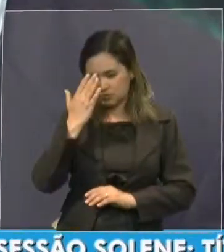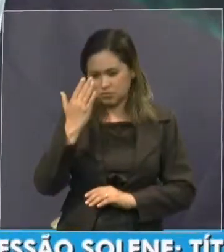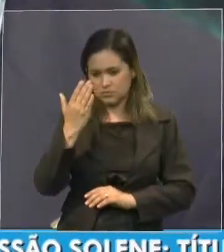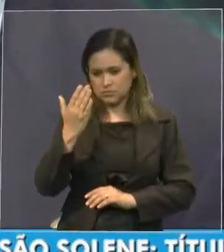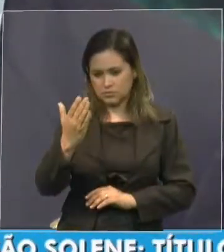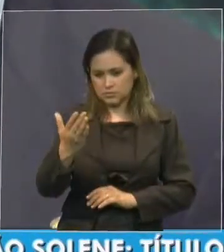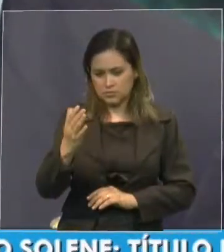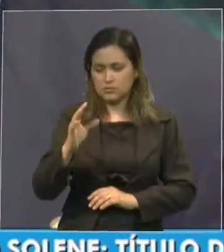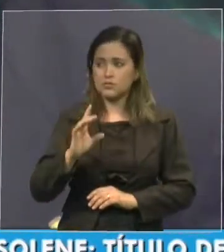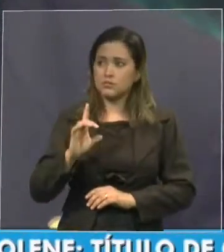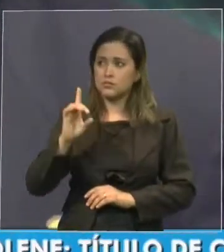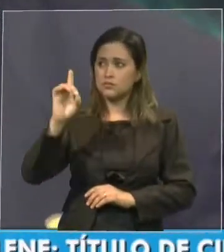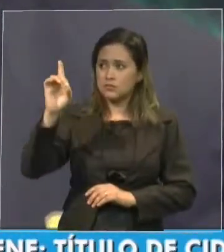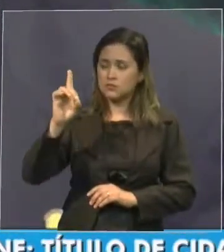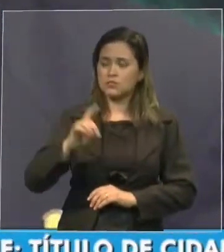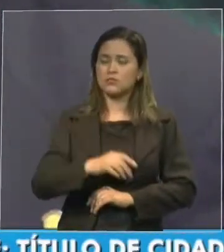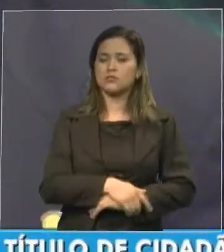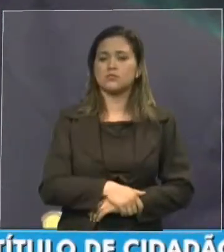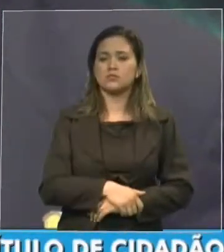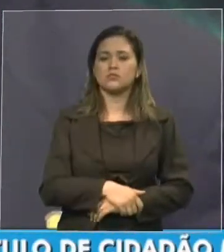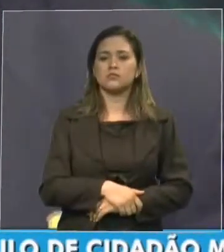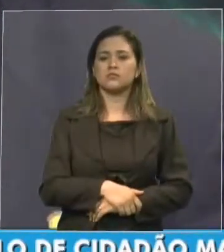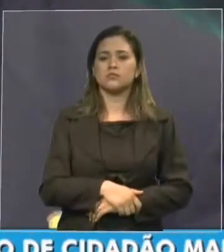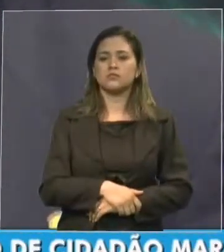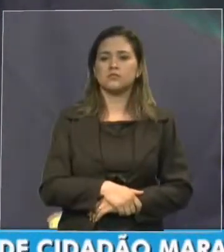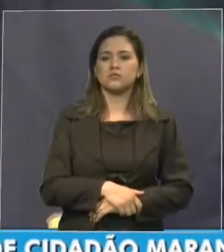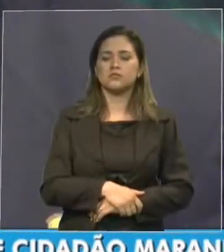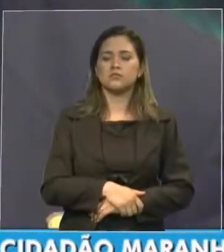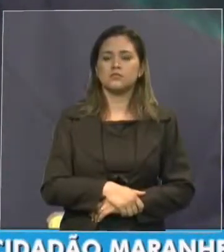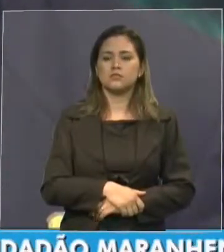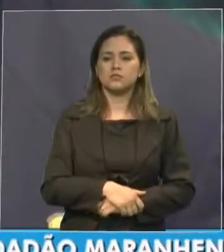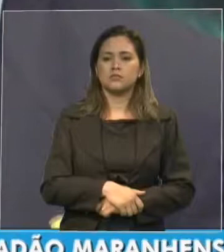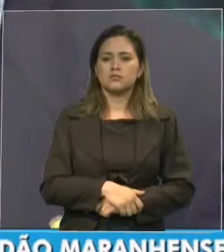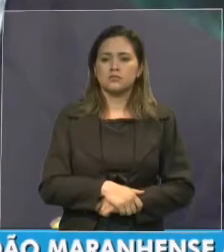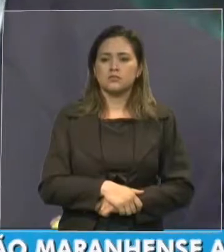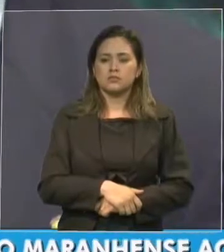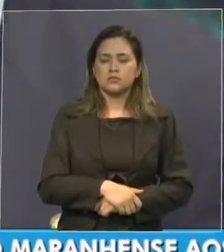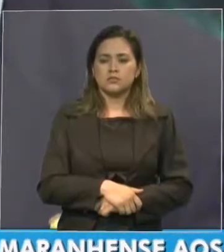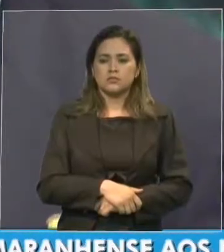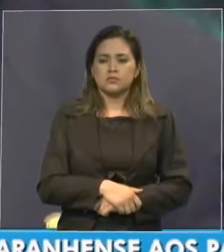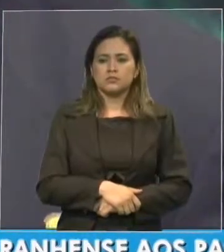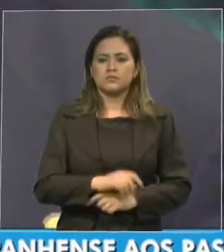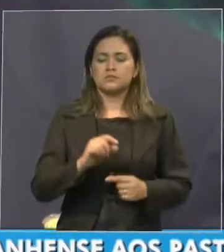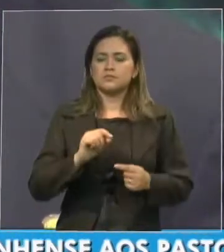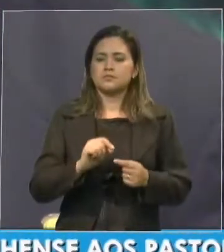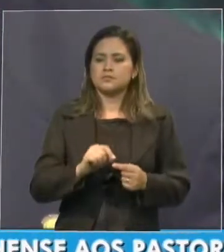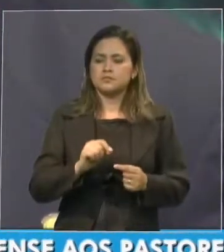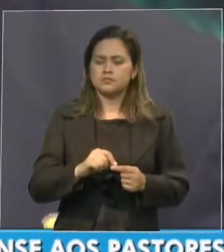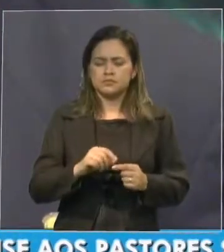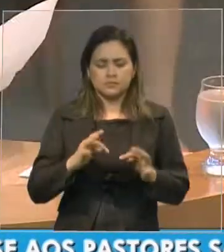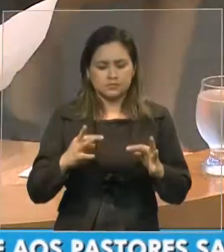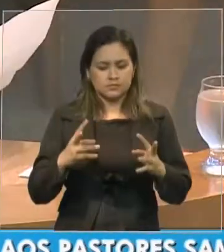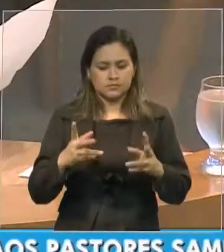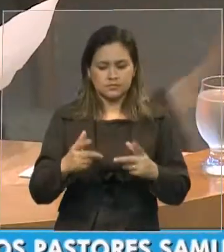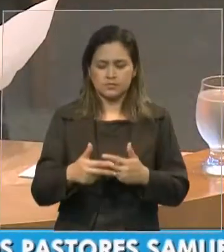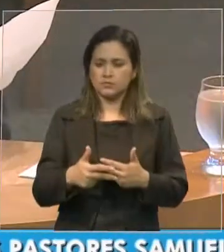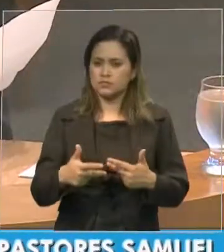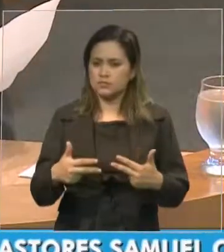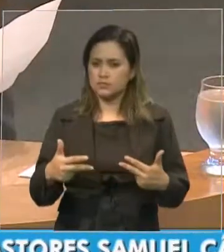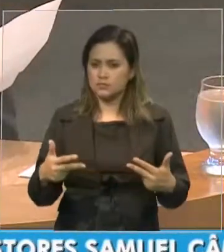a Deus, que é o autor e consumador de todas as coisas, o